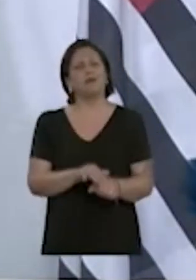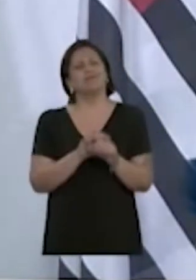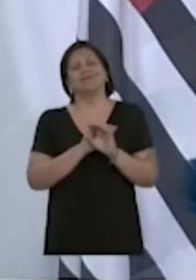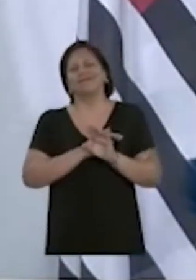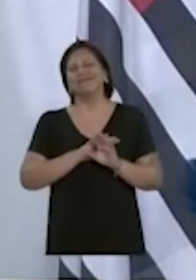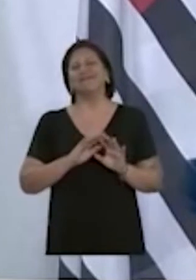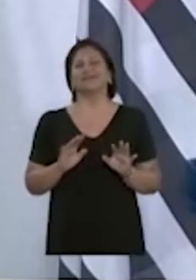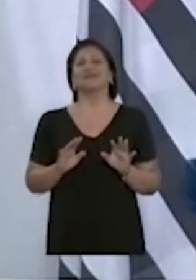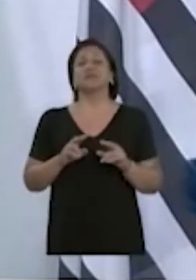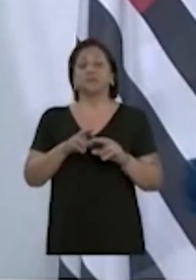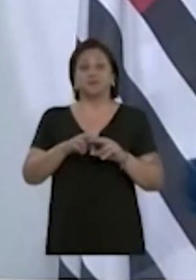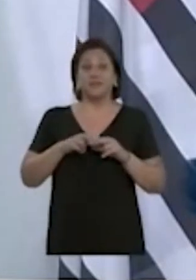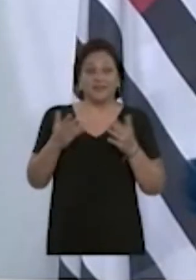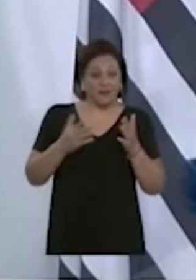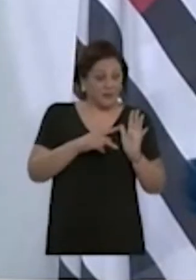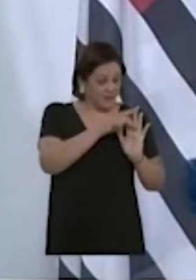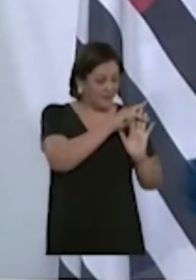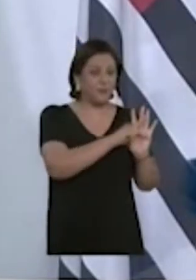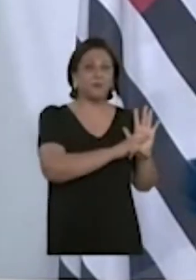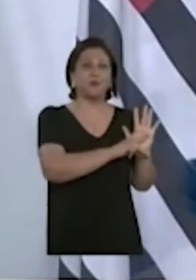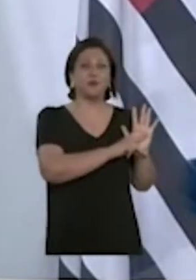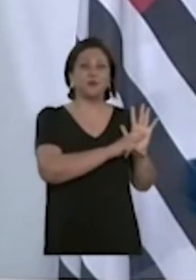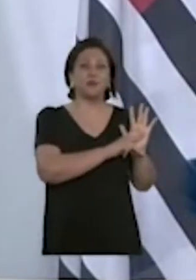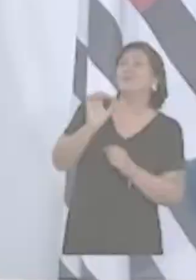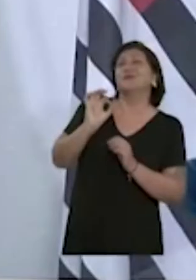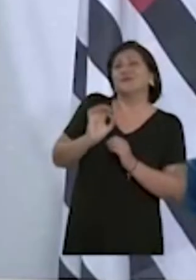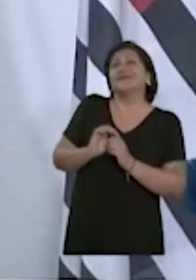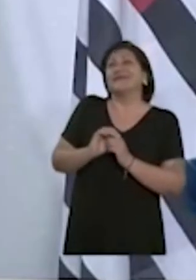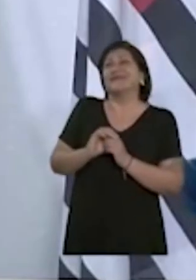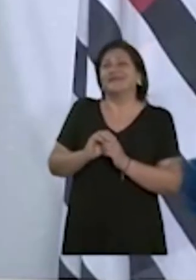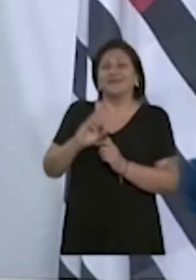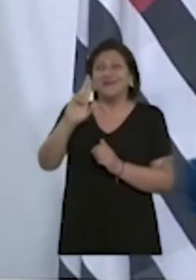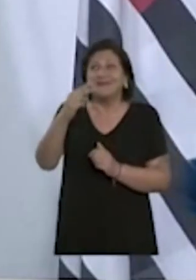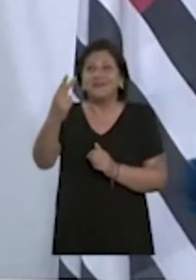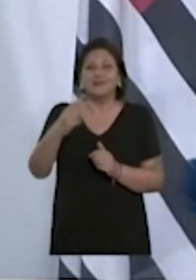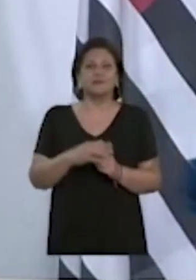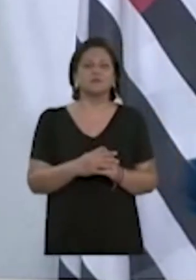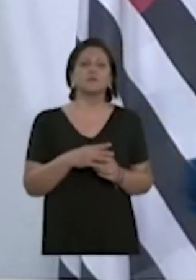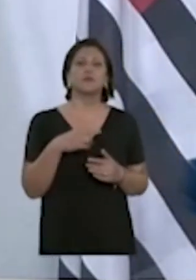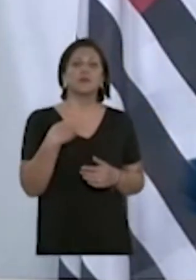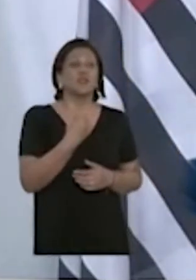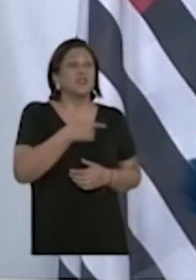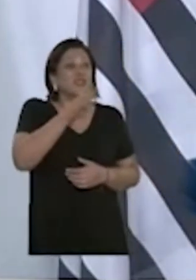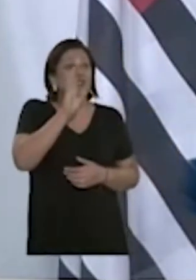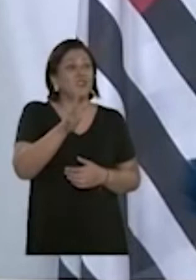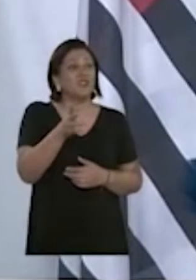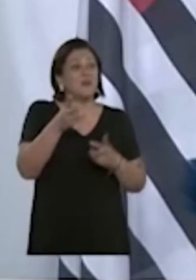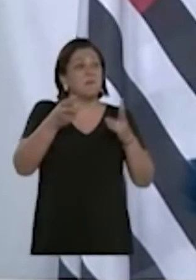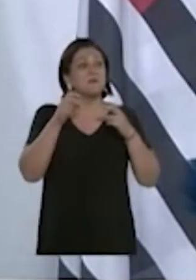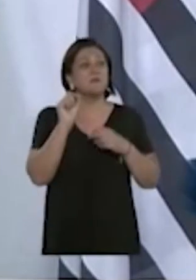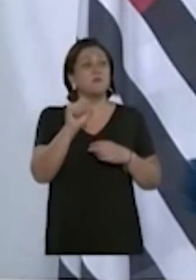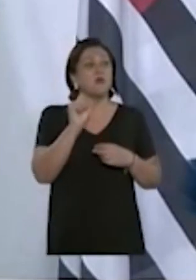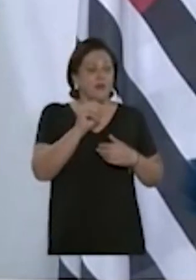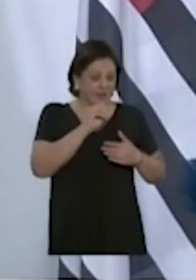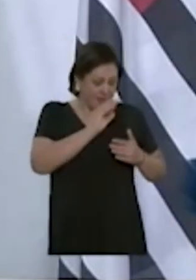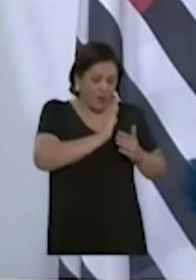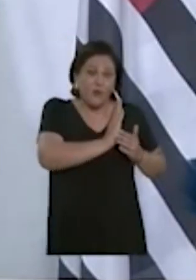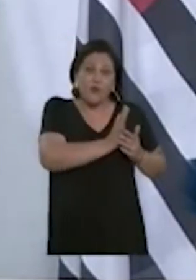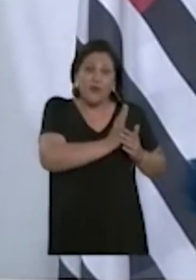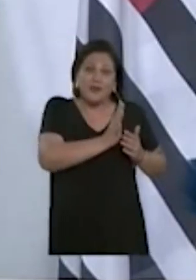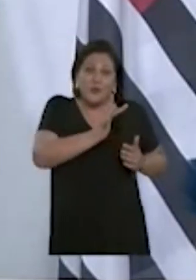projeto para as nossas unidades de educação infantil quer dizer que nós colocamos uma sementinha no coração daquela criança